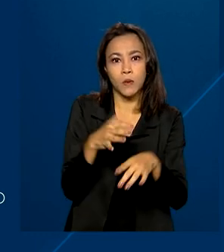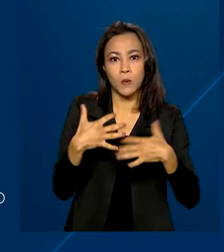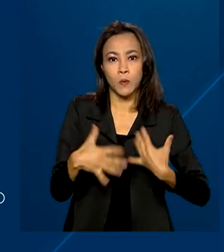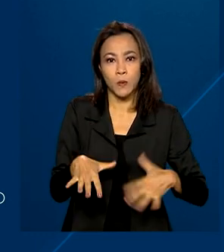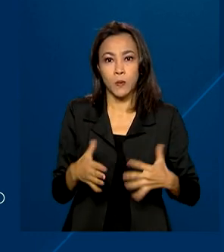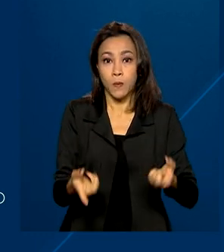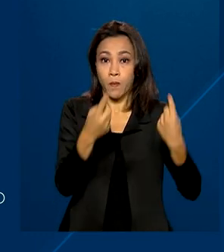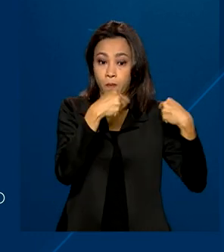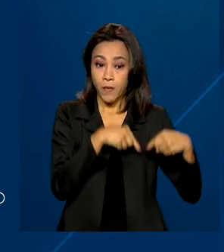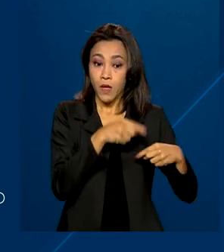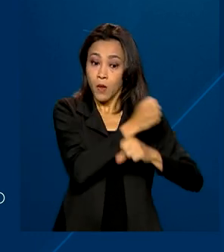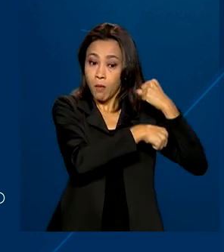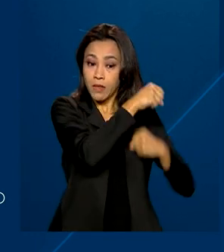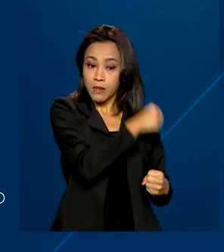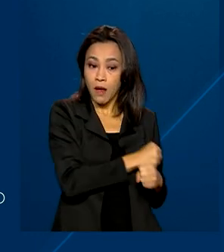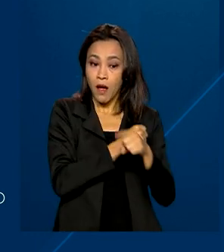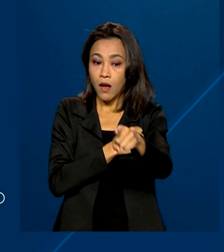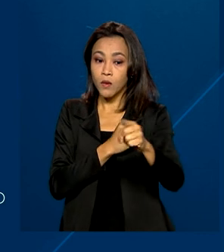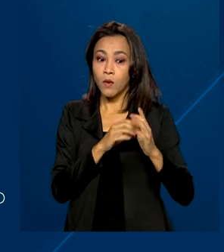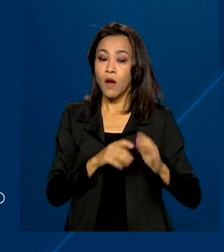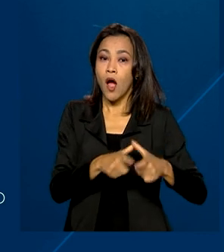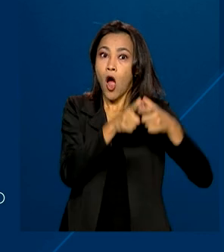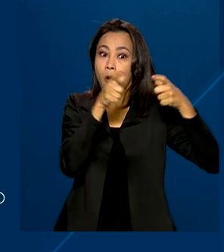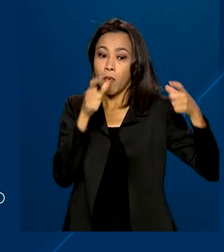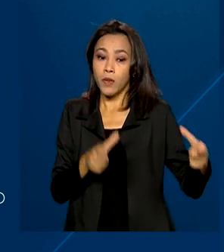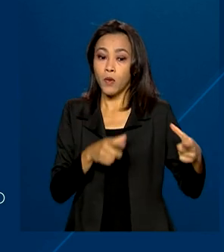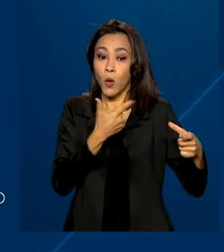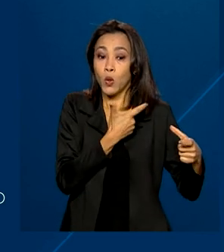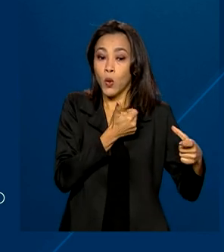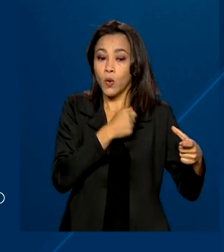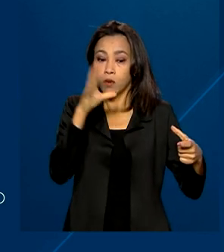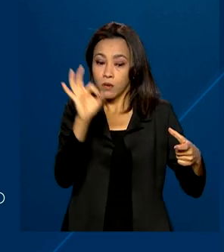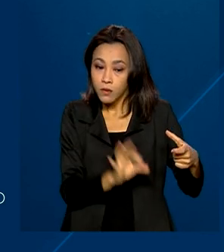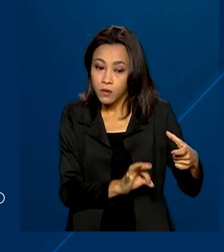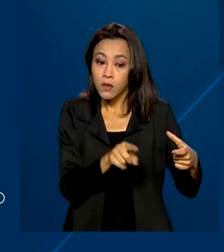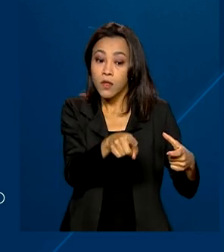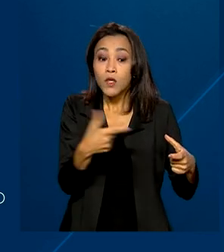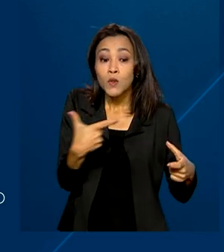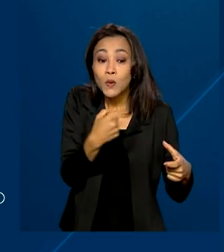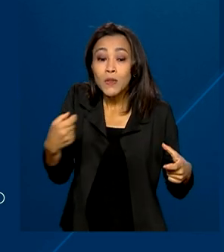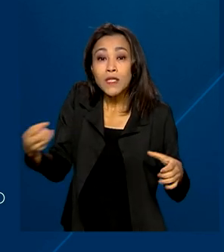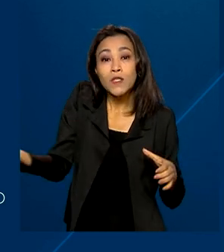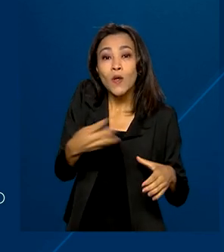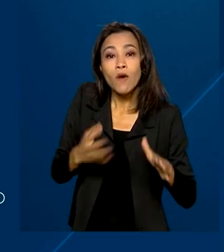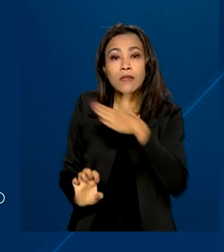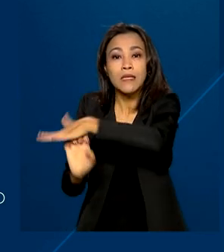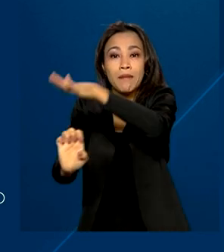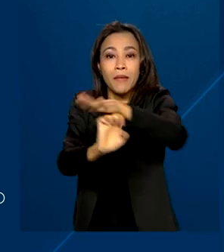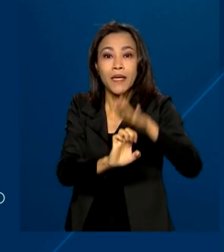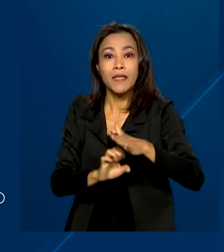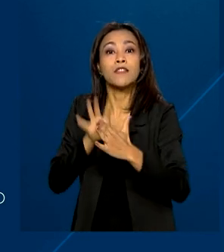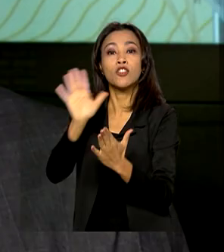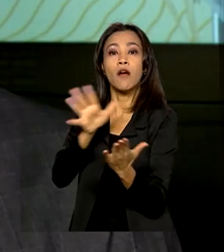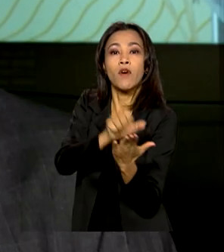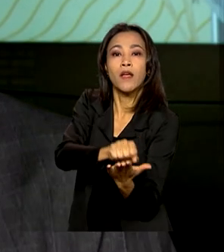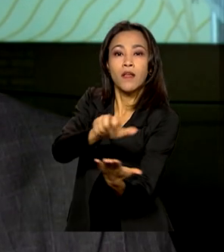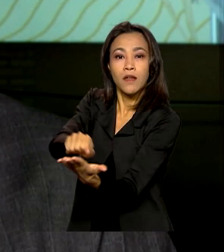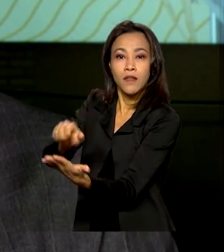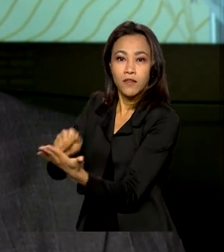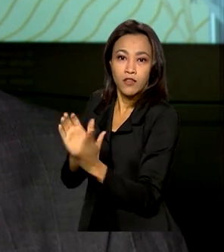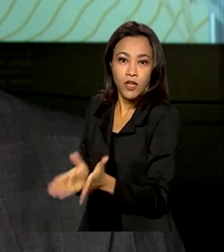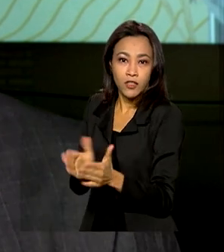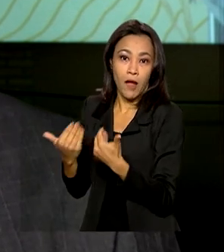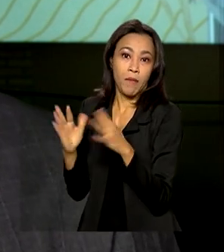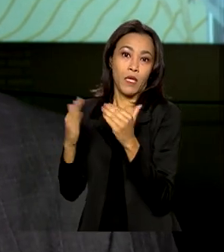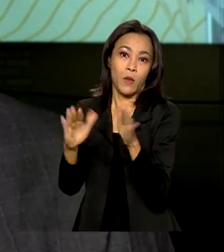Só no ano passado, o setor cresceu 12%. 200 novos estabelecimentos foram registrados. Esses produtos de